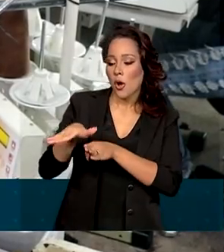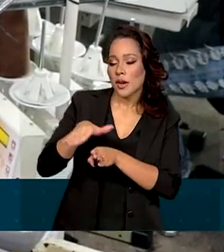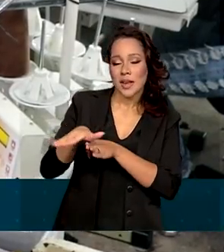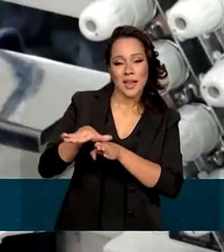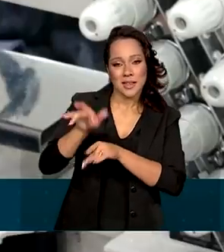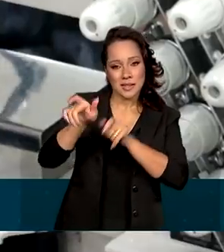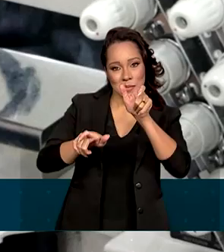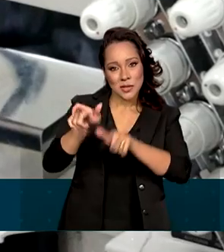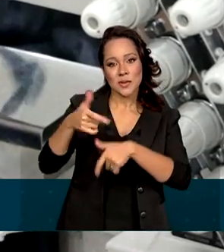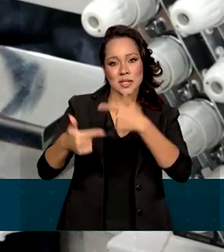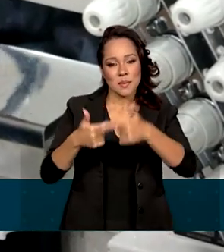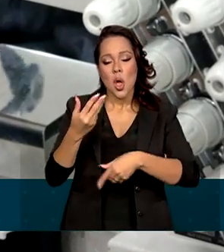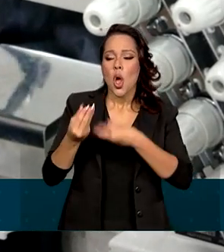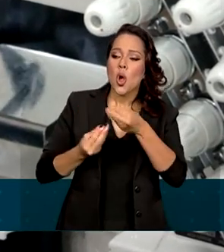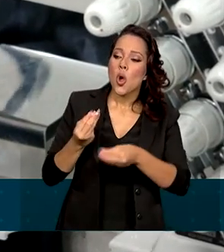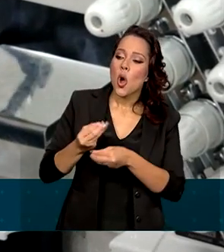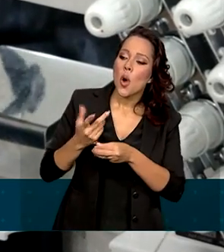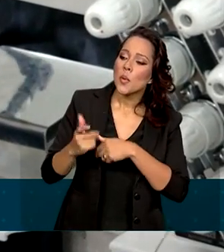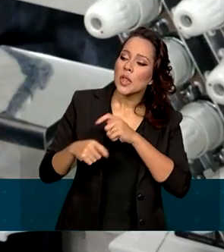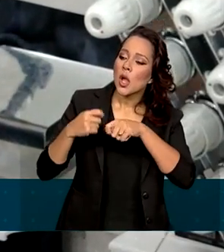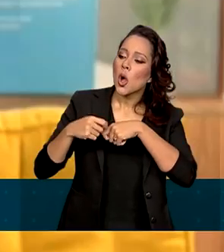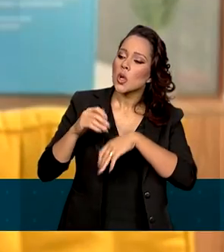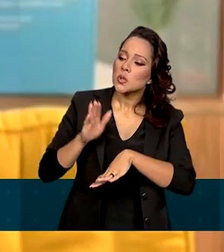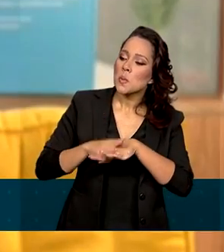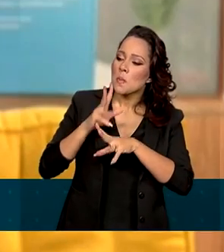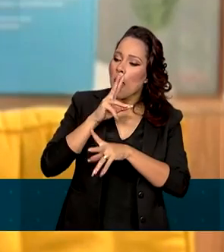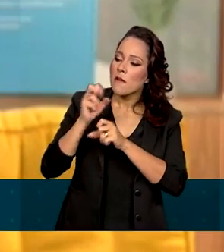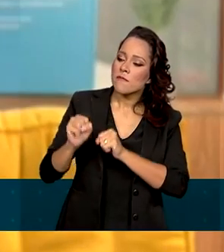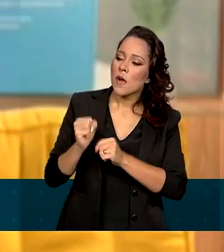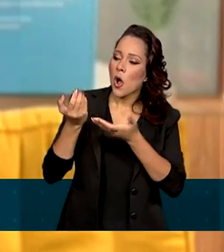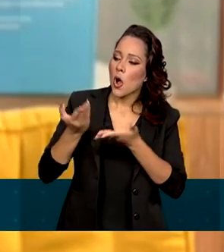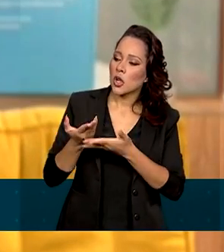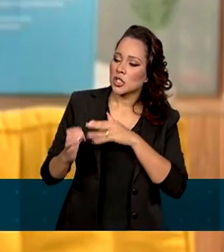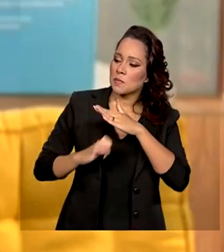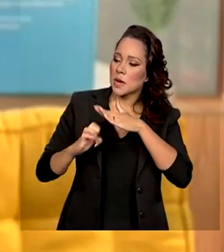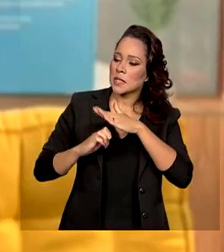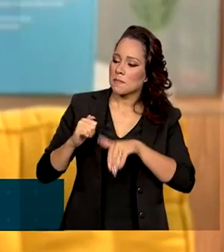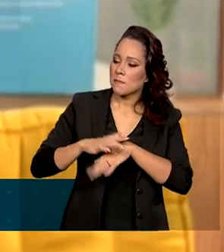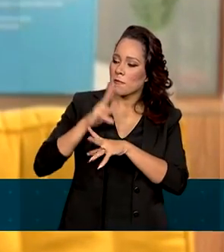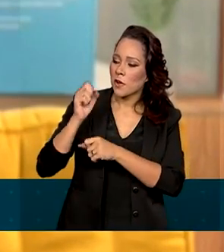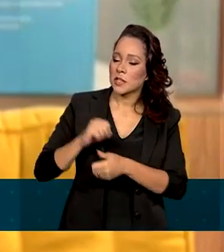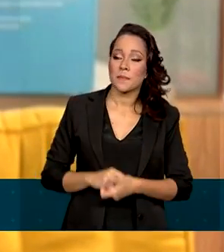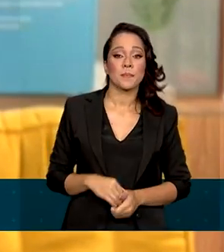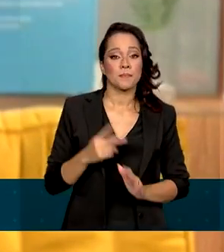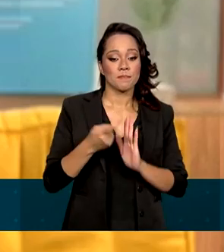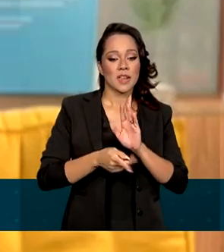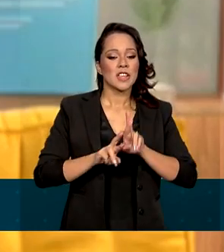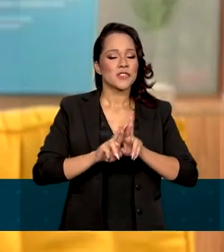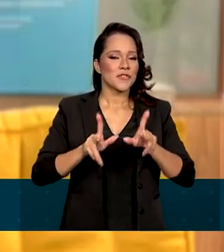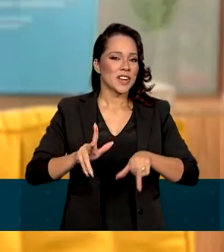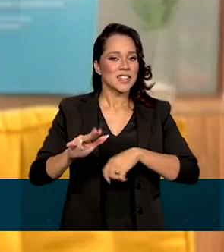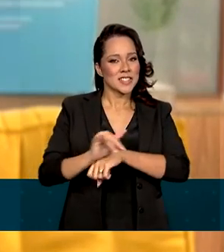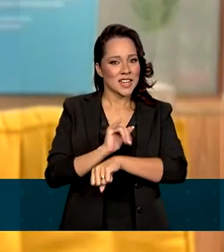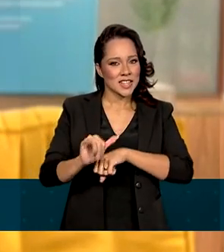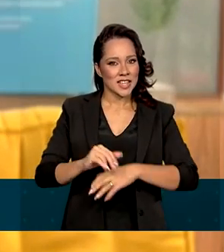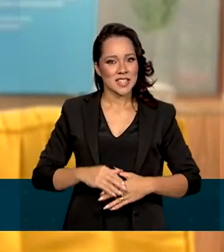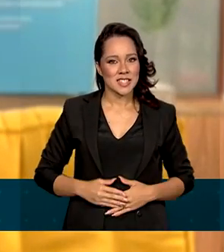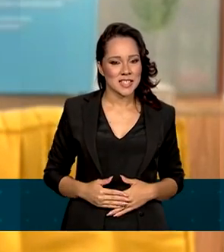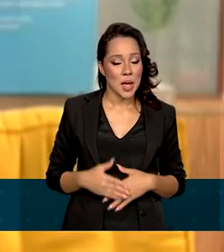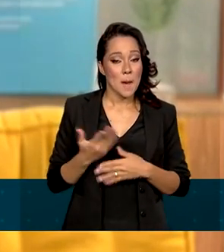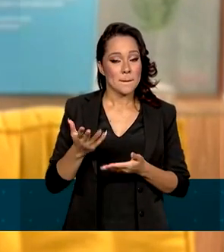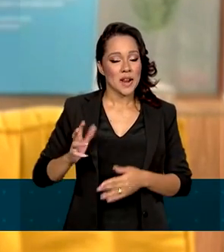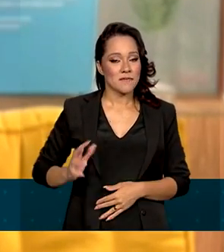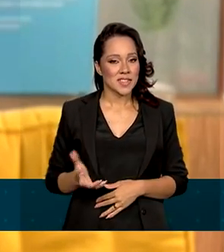trabalhadores sobre como fortalecer o negócio. E através desse projeto, são realizadas diversas ações para